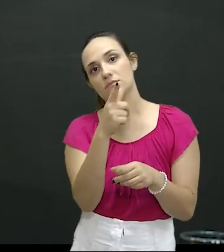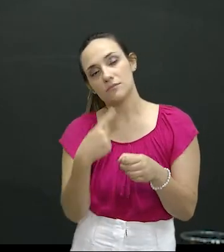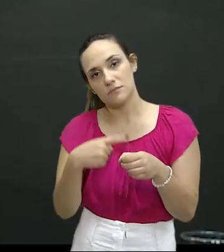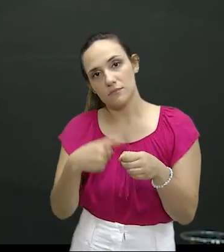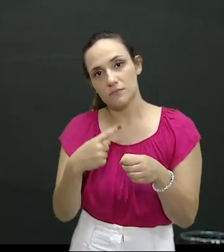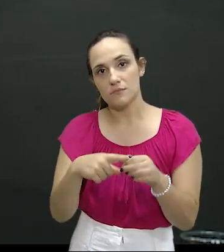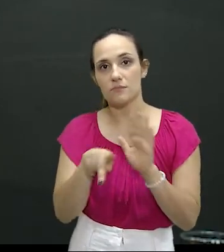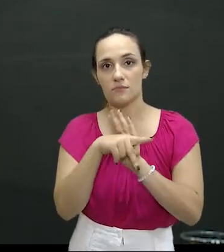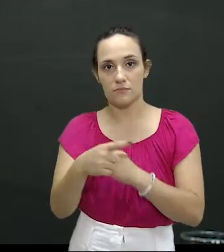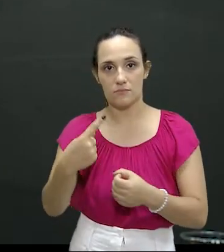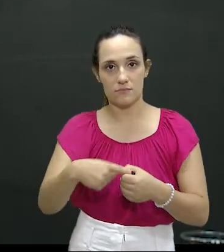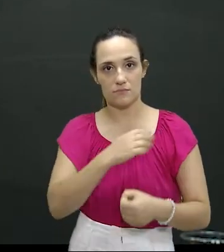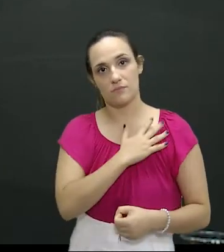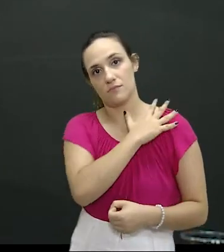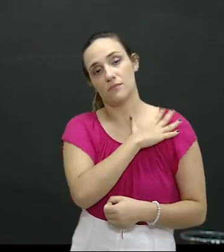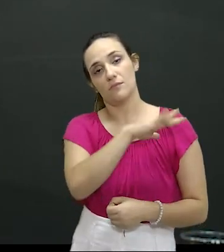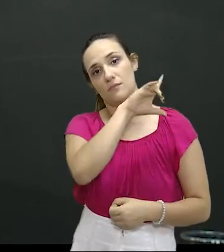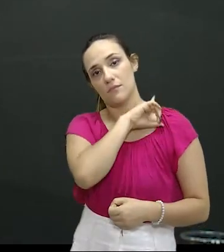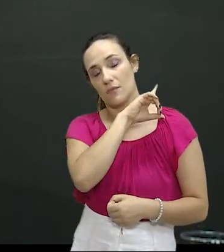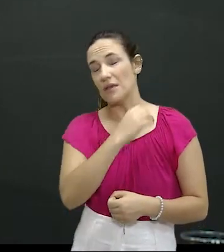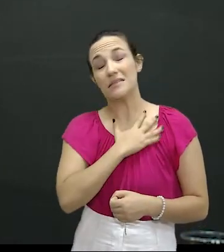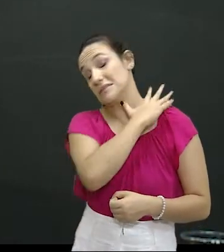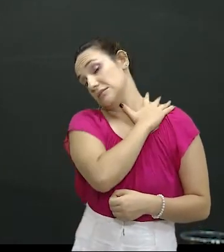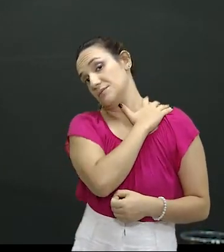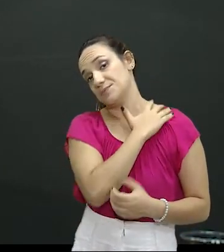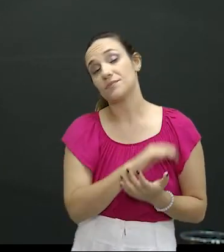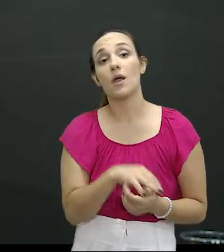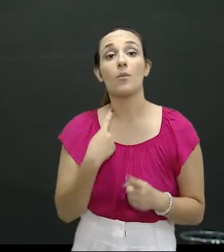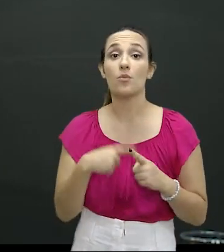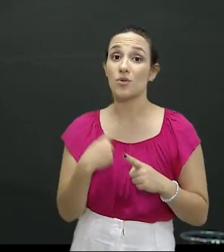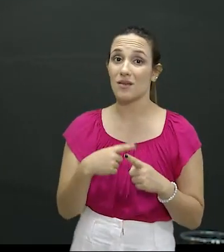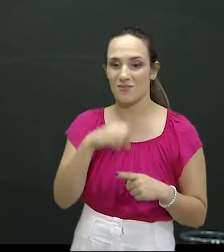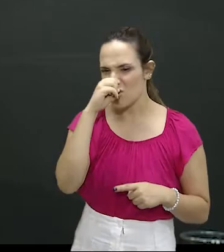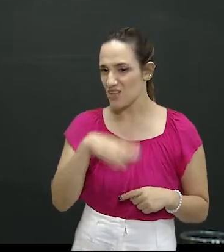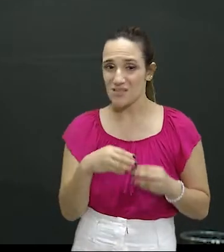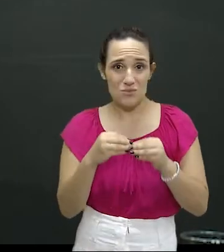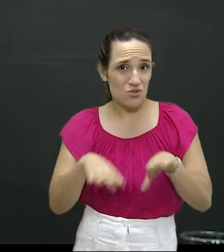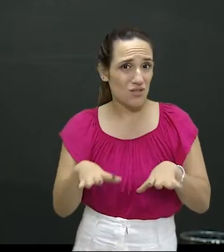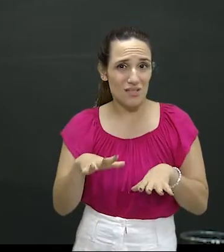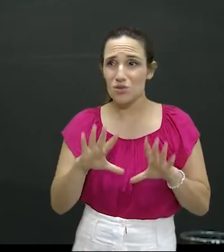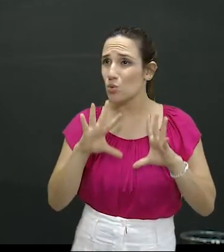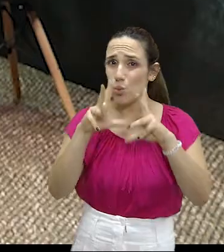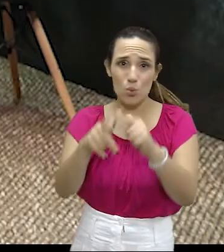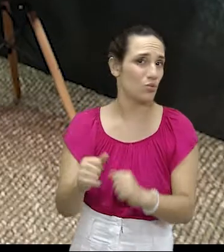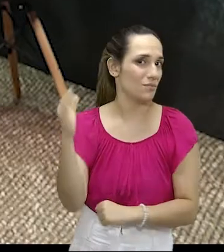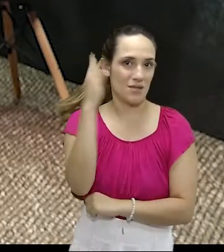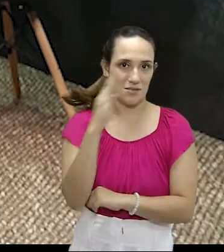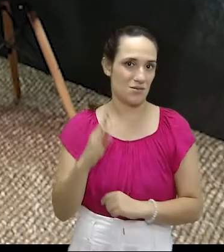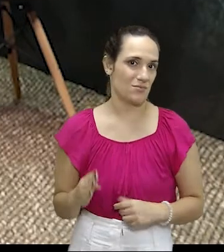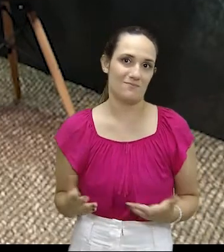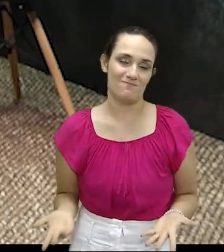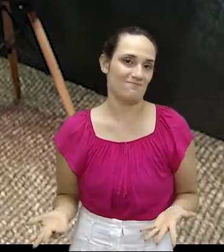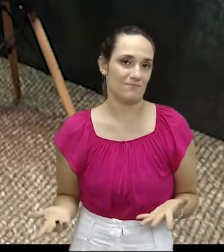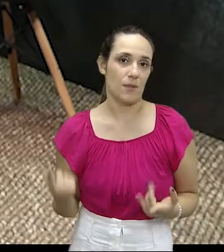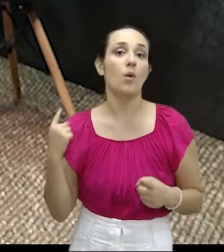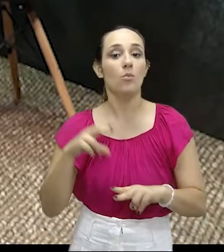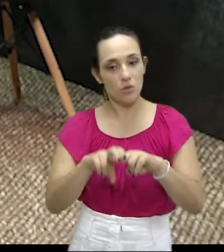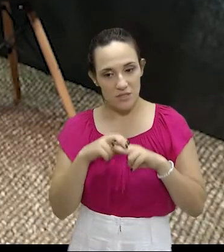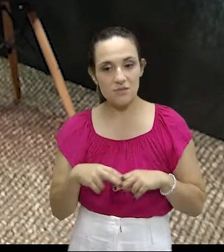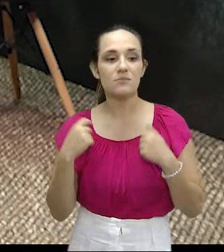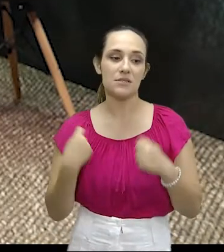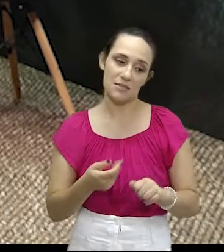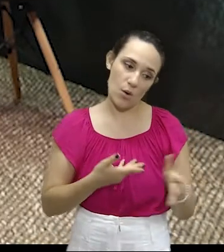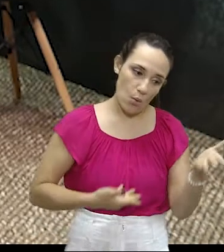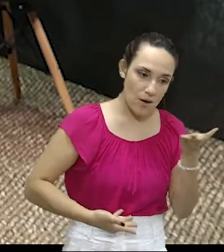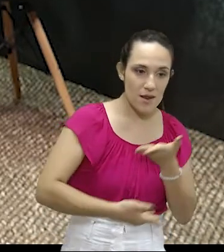fica cingida somente ao território paraguaio. Ela vai repercutir imediatamente no território brasileiro. Isso aí entra a cooperação com a Polícia